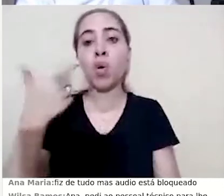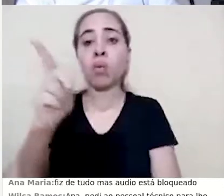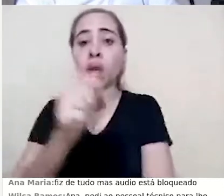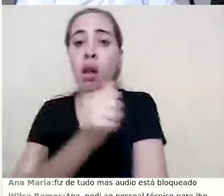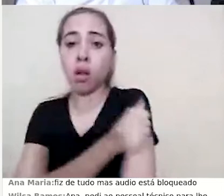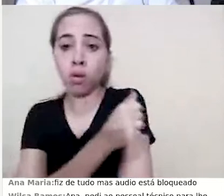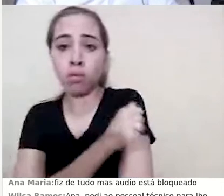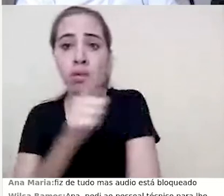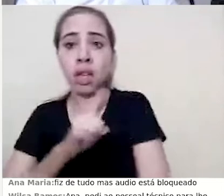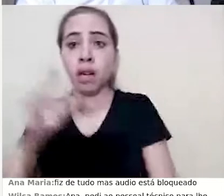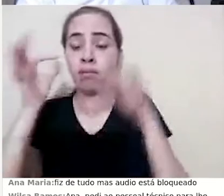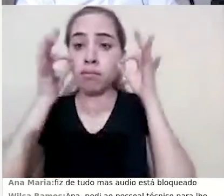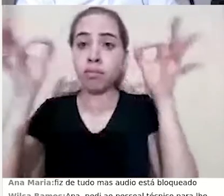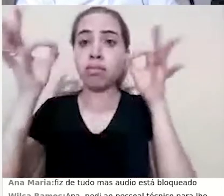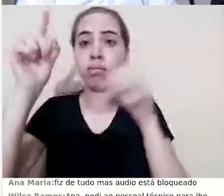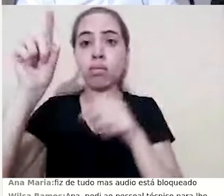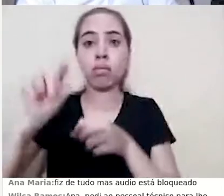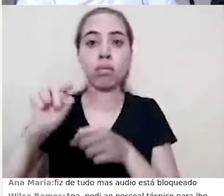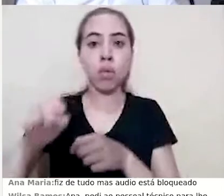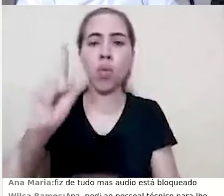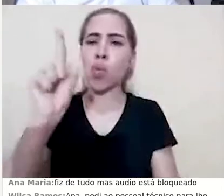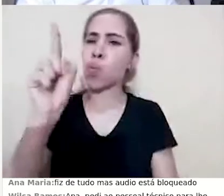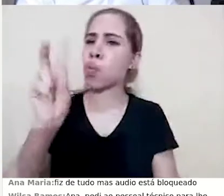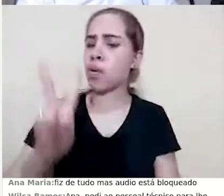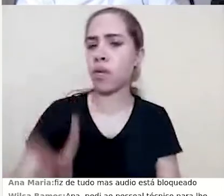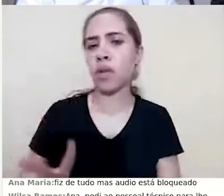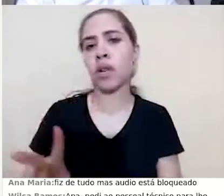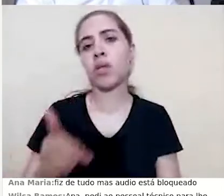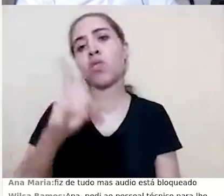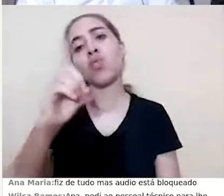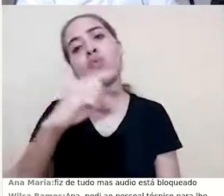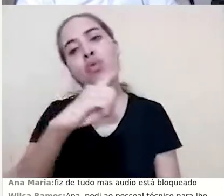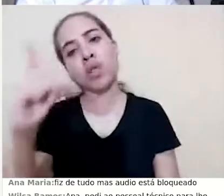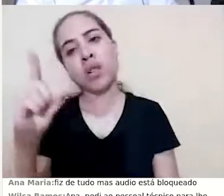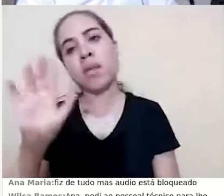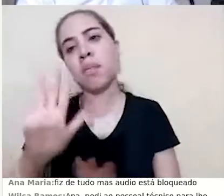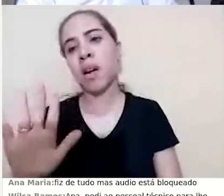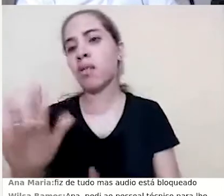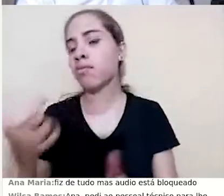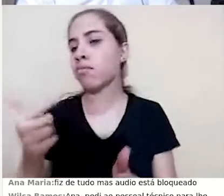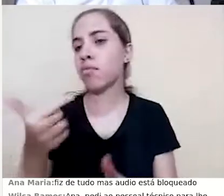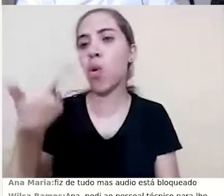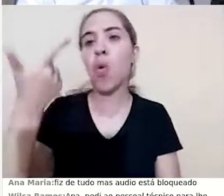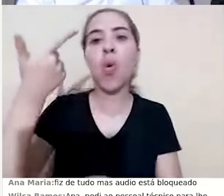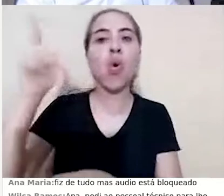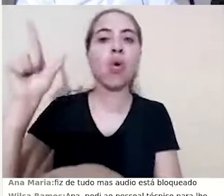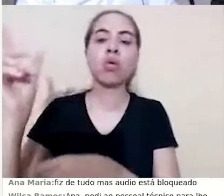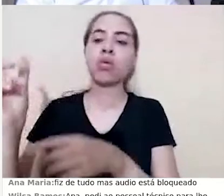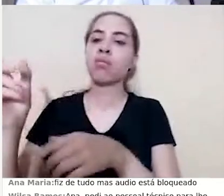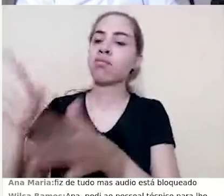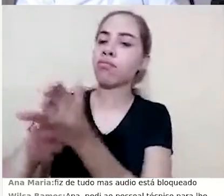exclamação, ele acessou o curso uma vez em um dia, mas não acessou nenhum recurso, ok?